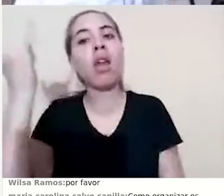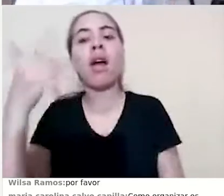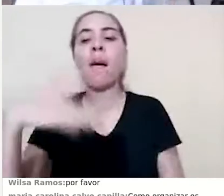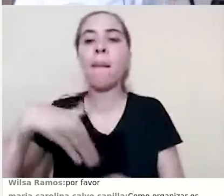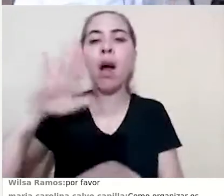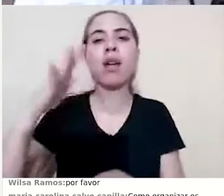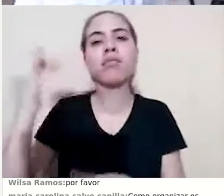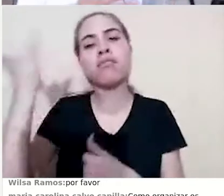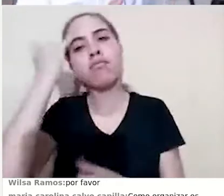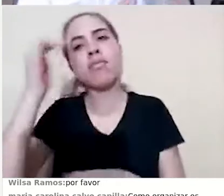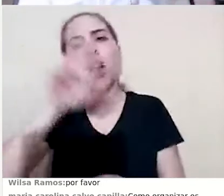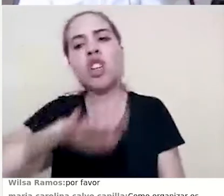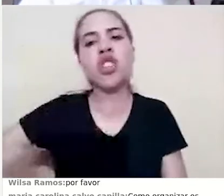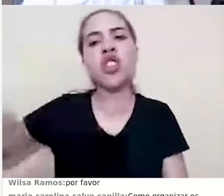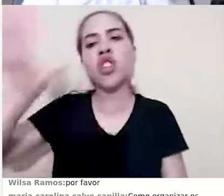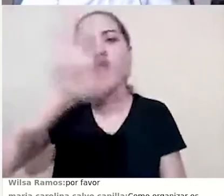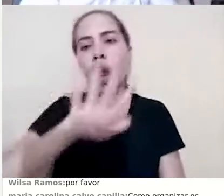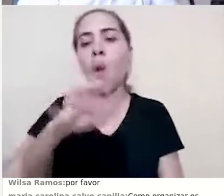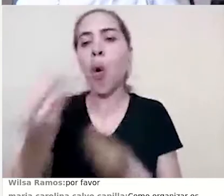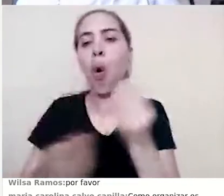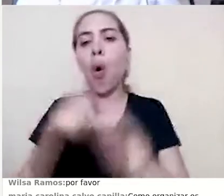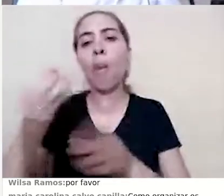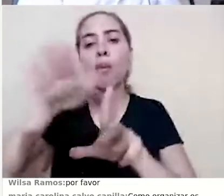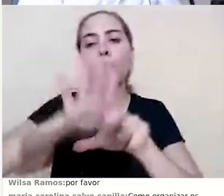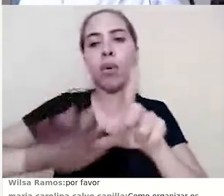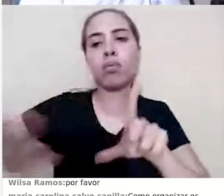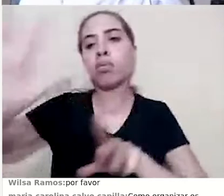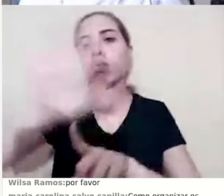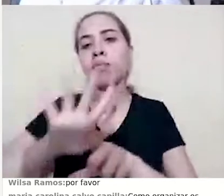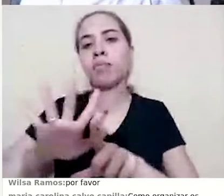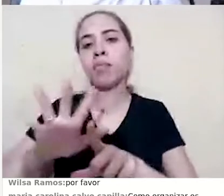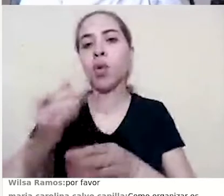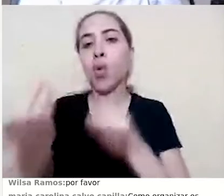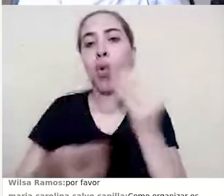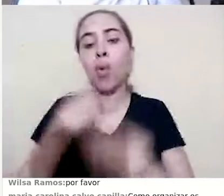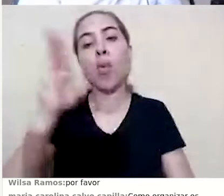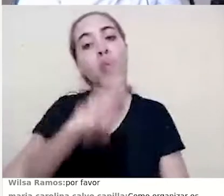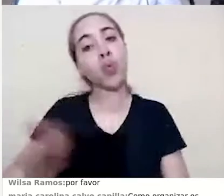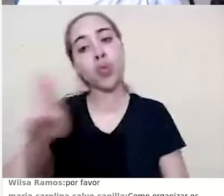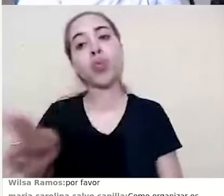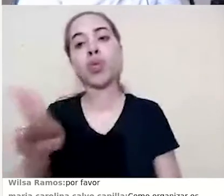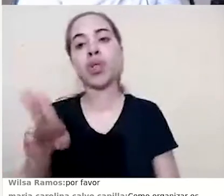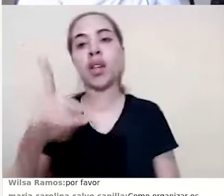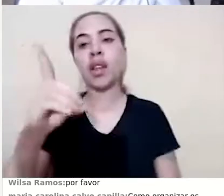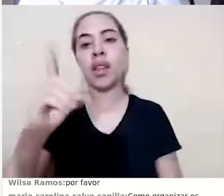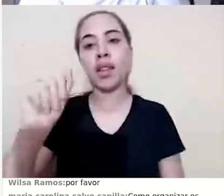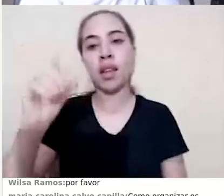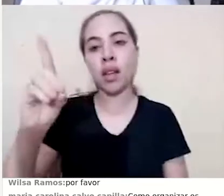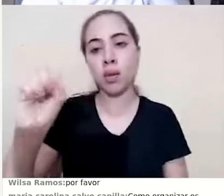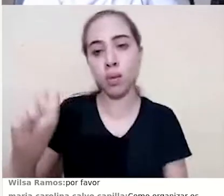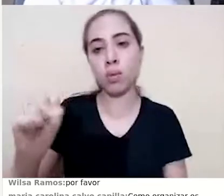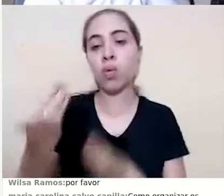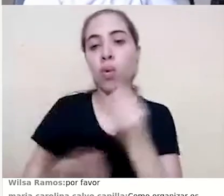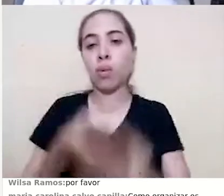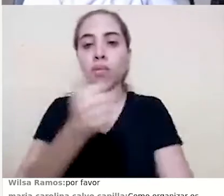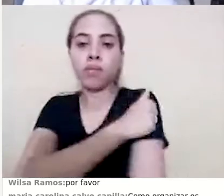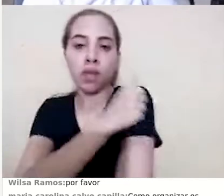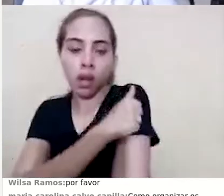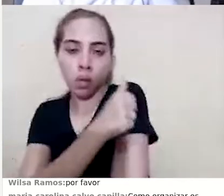geral sobre a plataforma e depois como que eu utilizo esses dados para interagir com os alunos.